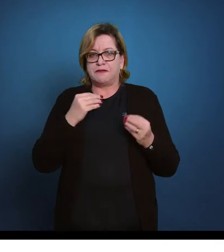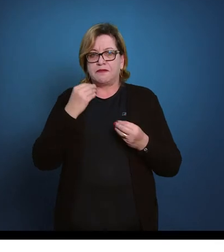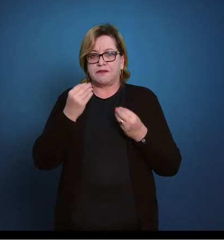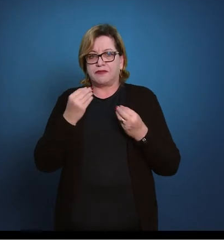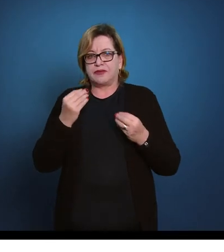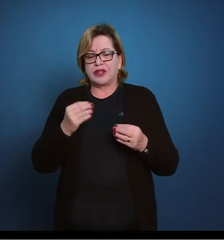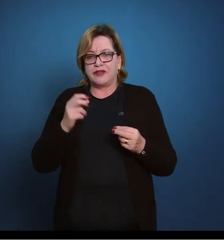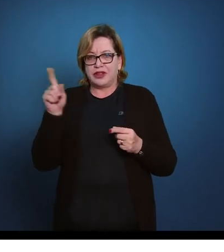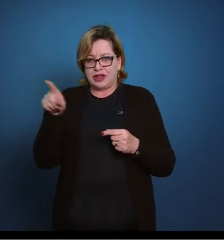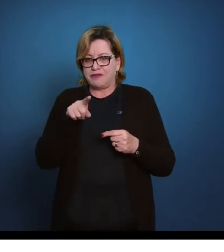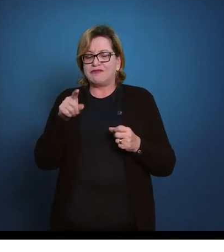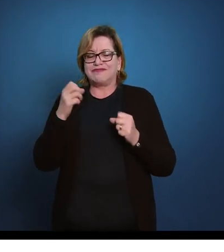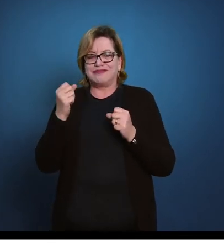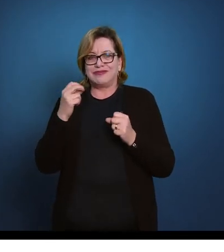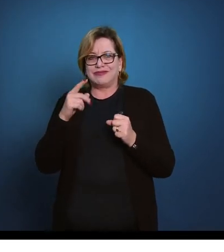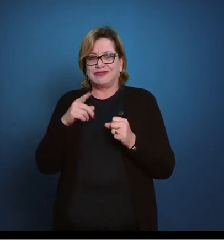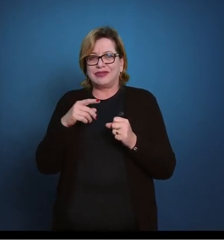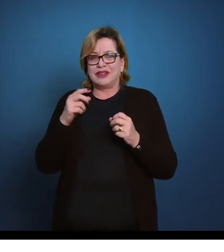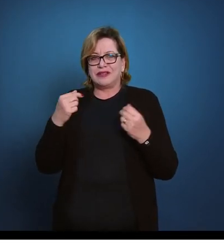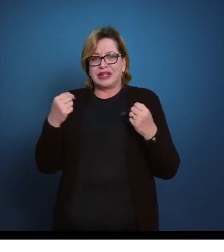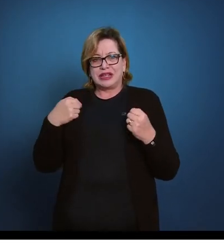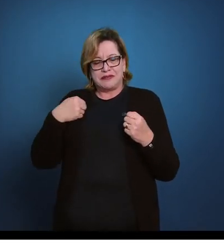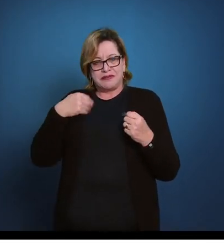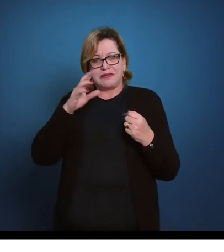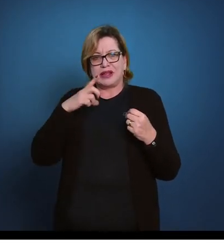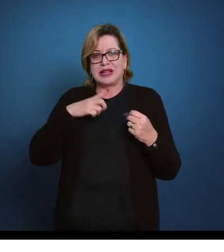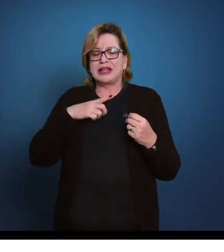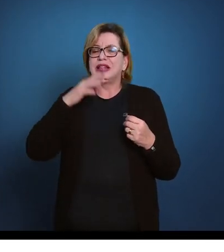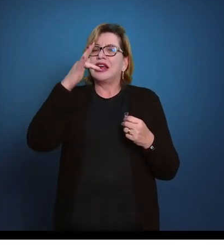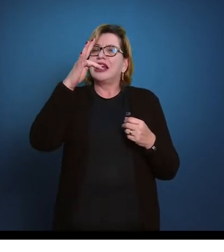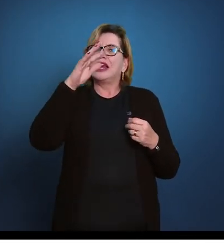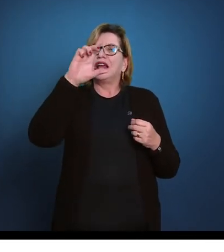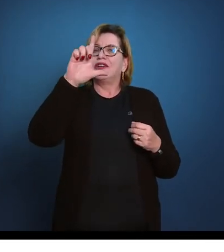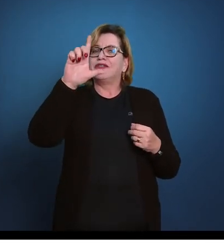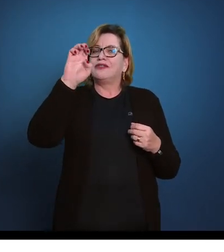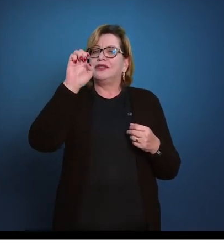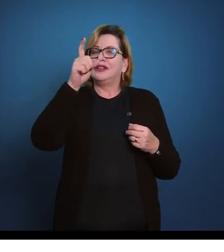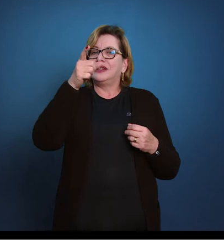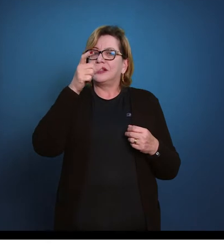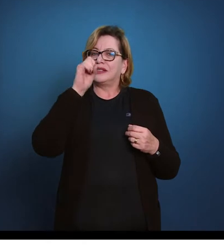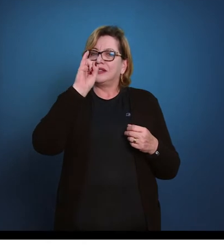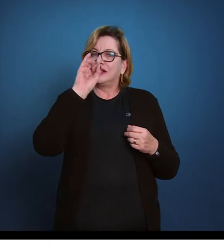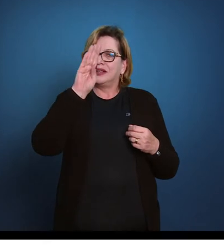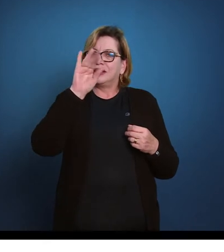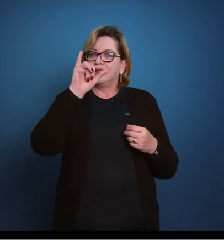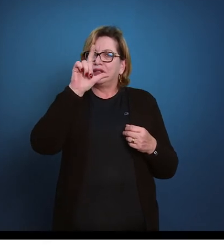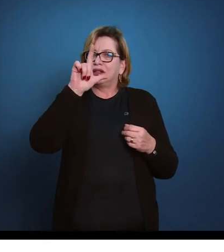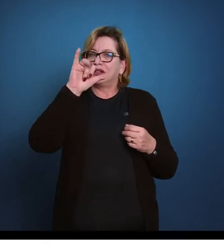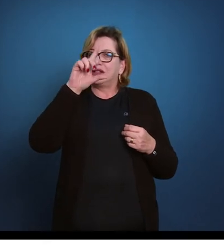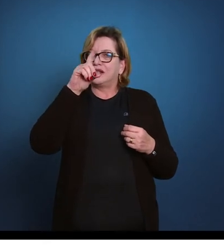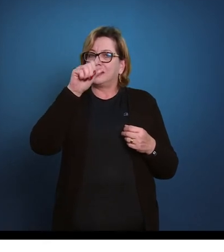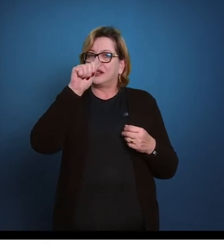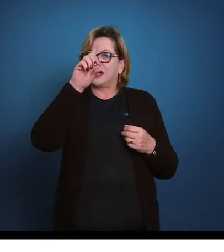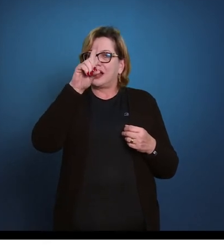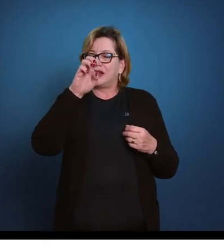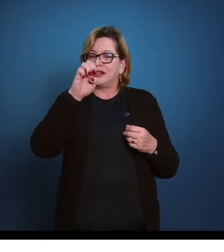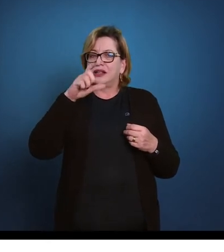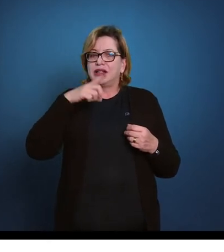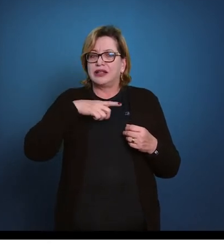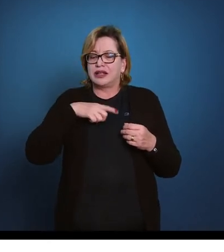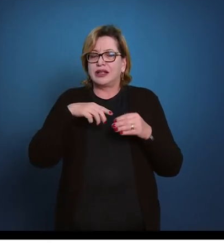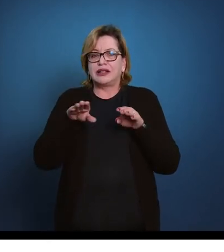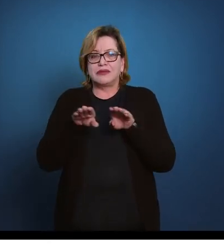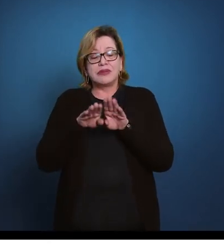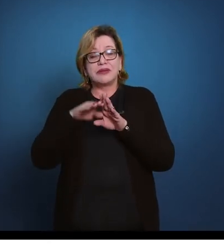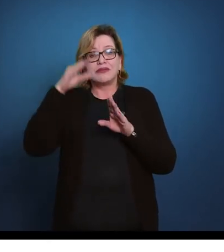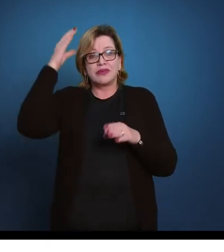podem deitar, aumente a sua flexibilidade da região lombar e tenha consciência da posição em que